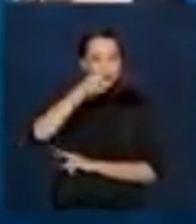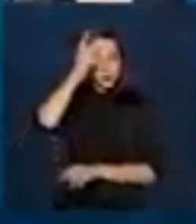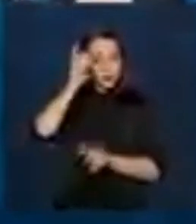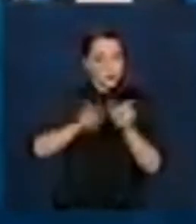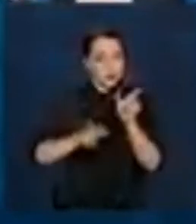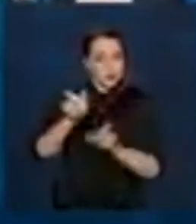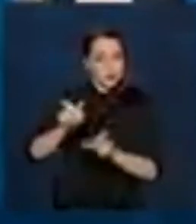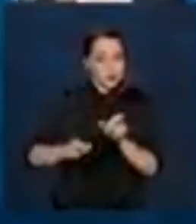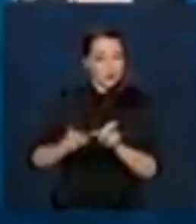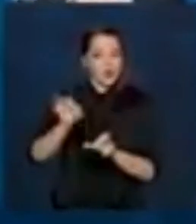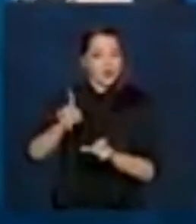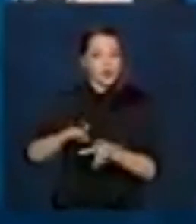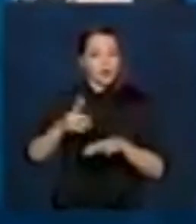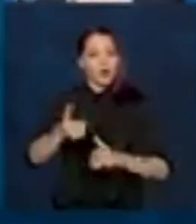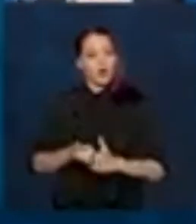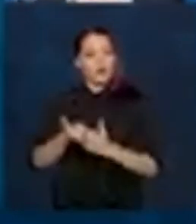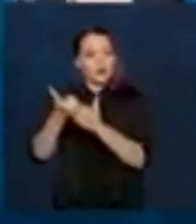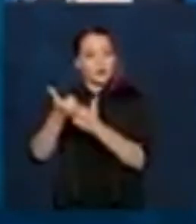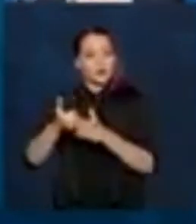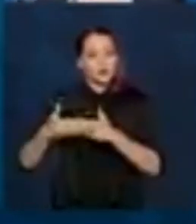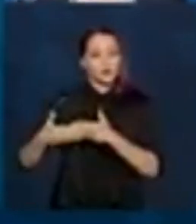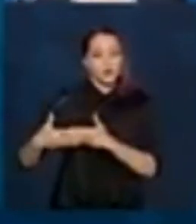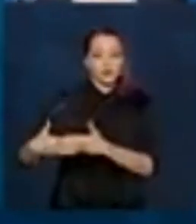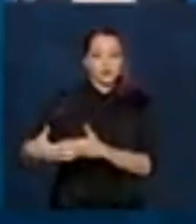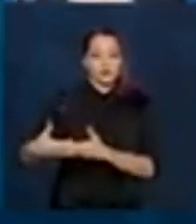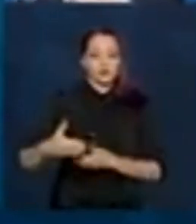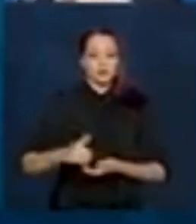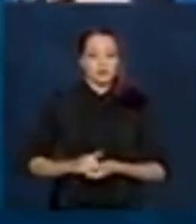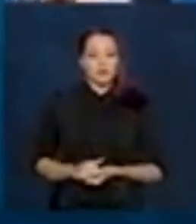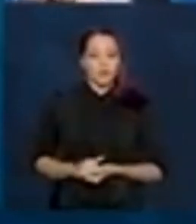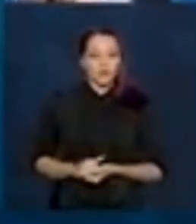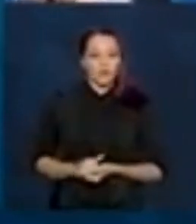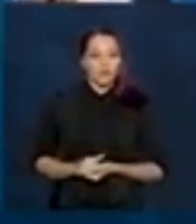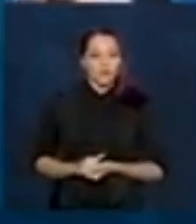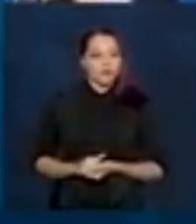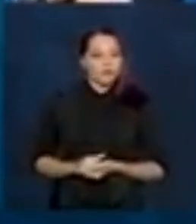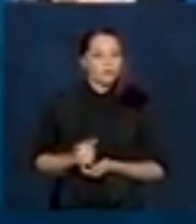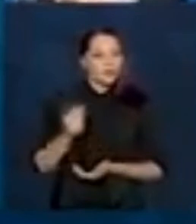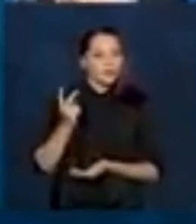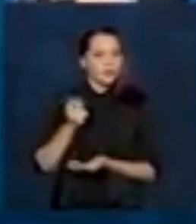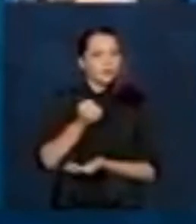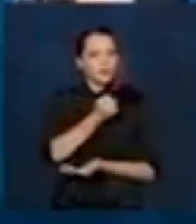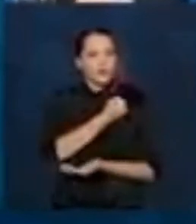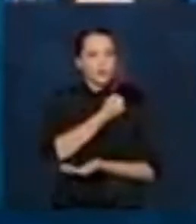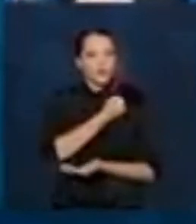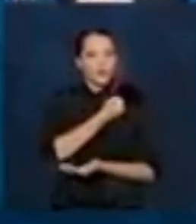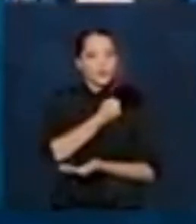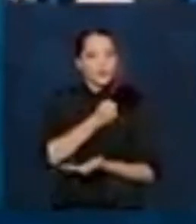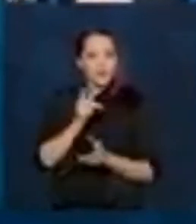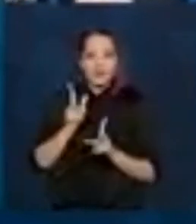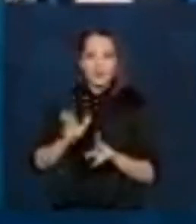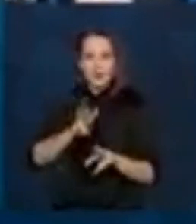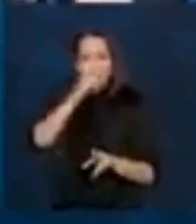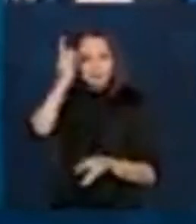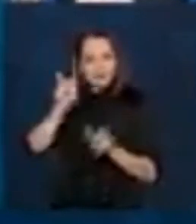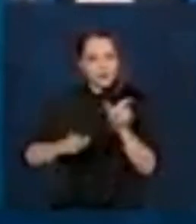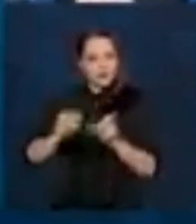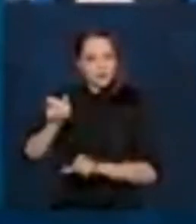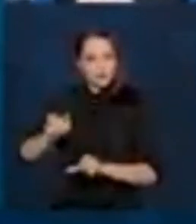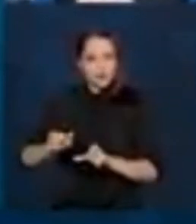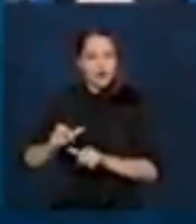pessoas o auxílio extensão. Com o mesmo número de pessoas. Ou seja, o que muda